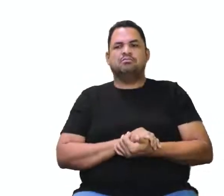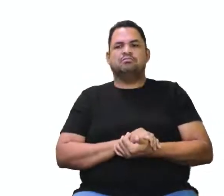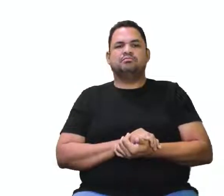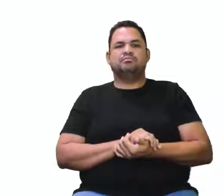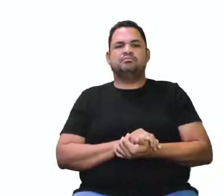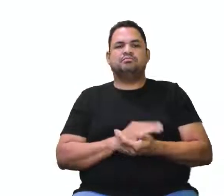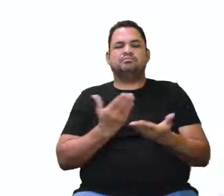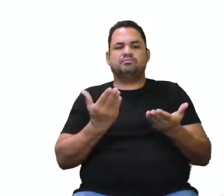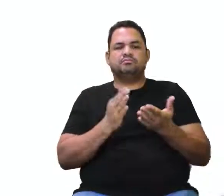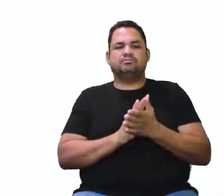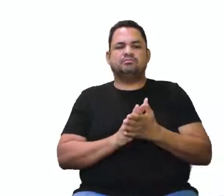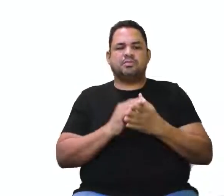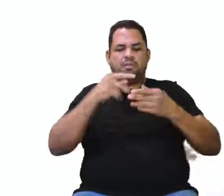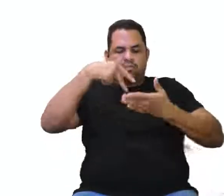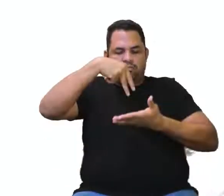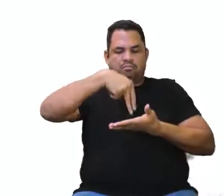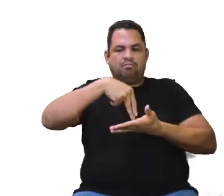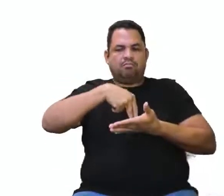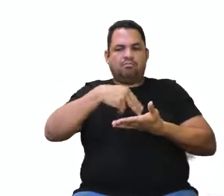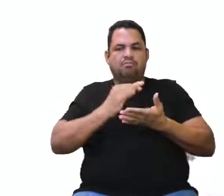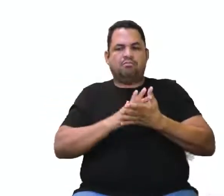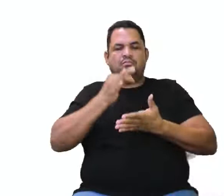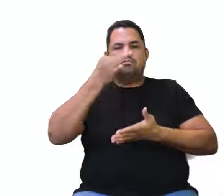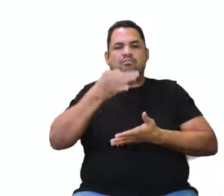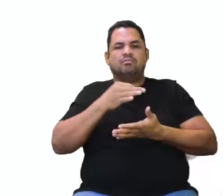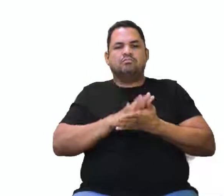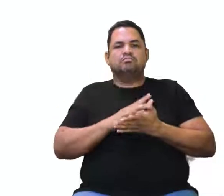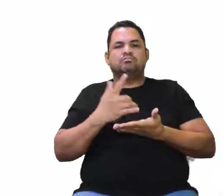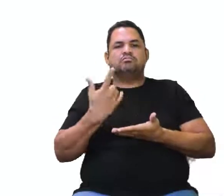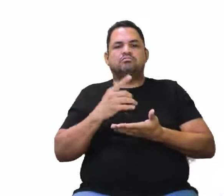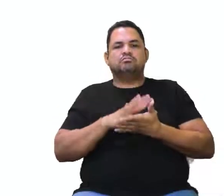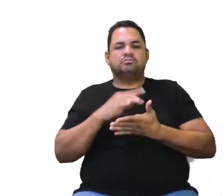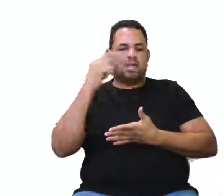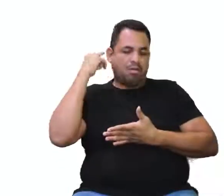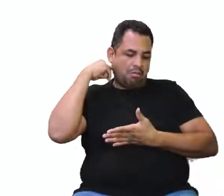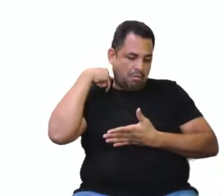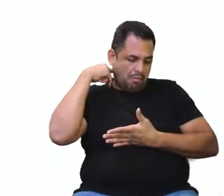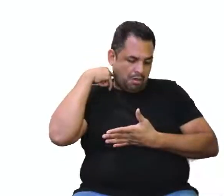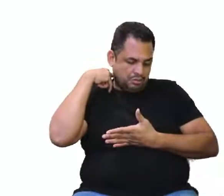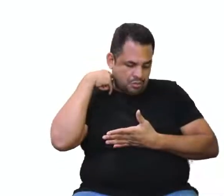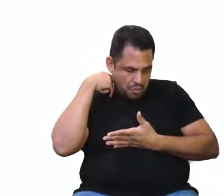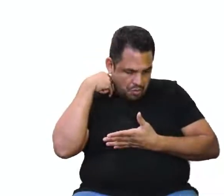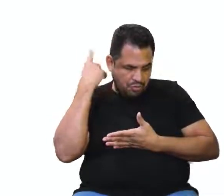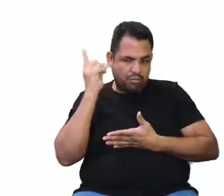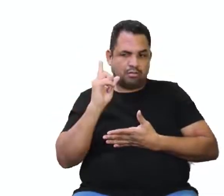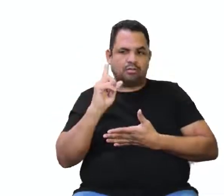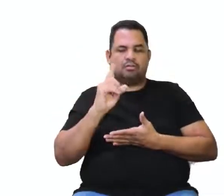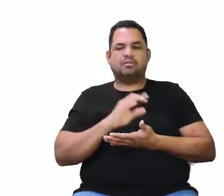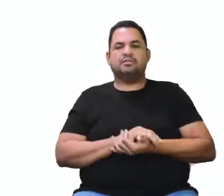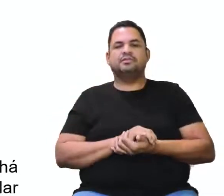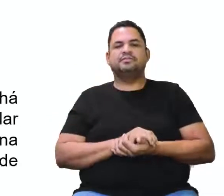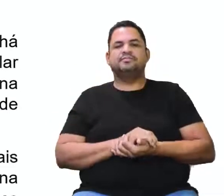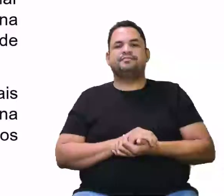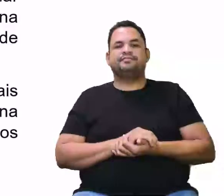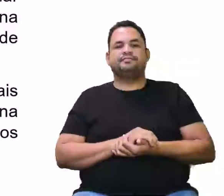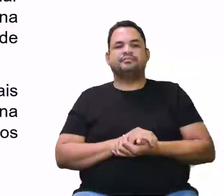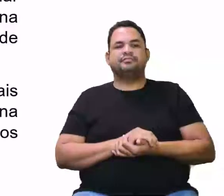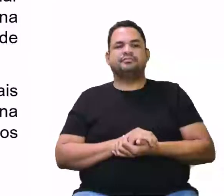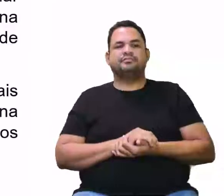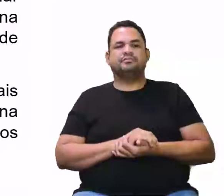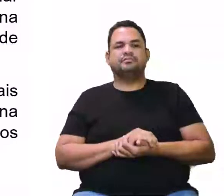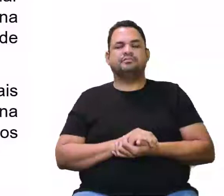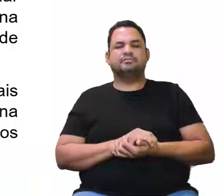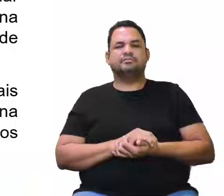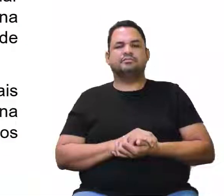essa seria a postura correta. Sem a sobrecarga do pescoço, né, prof? Exato. Vamos analisar